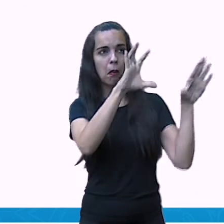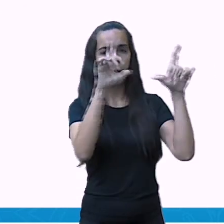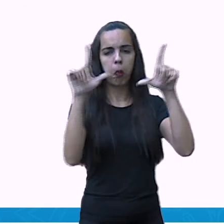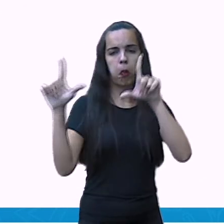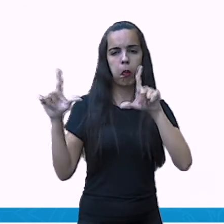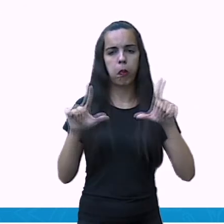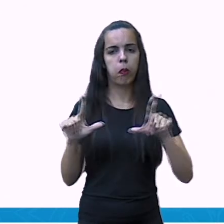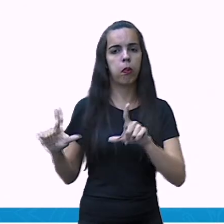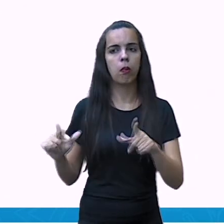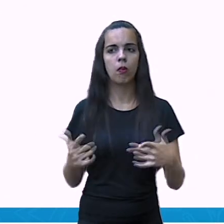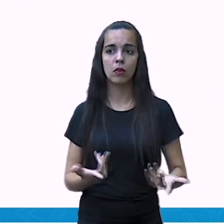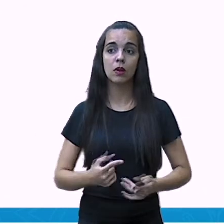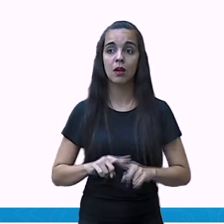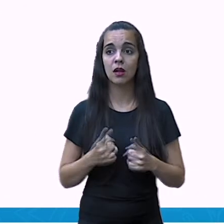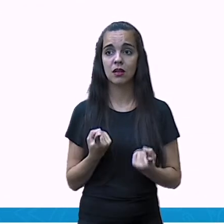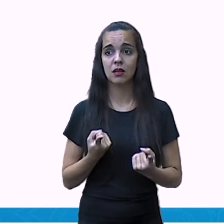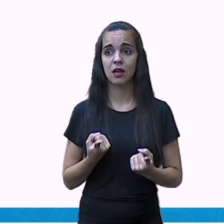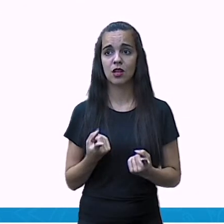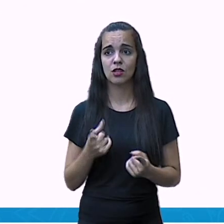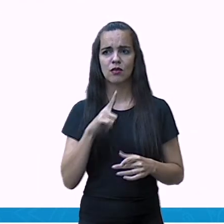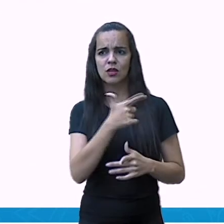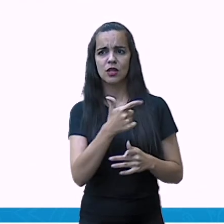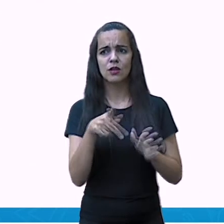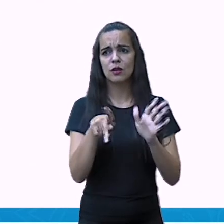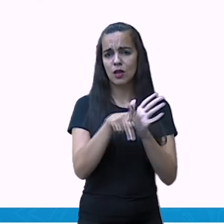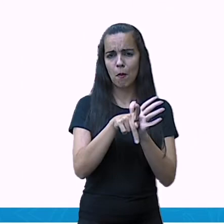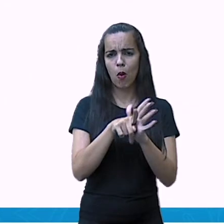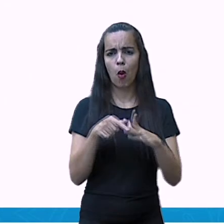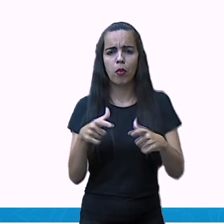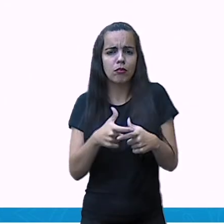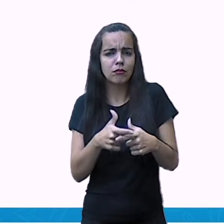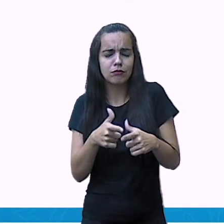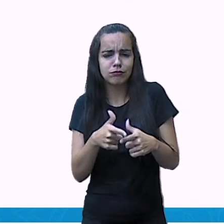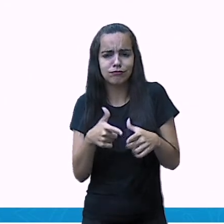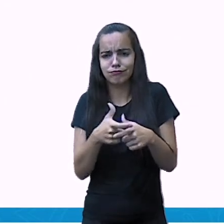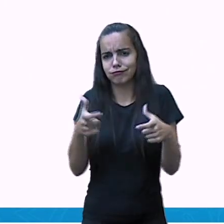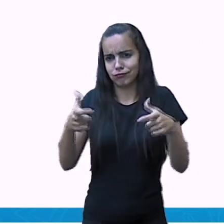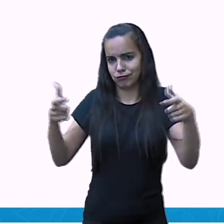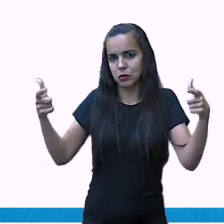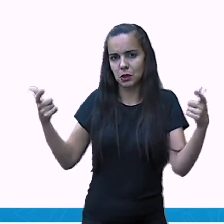tem. Por quê? Faz parte do crescimento da cidade.